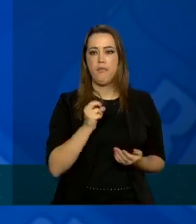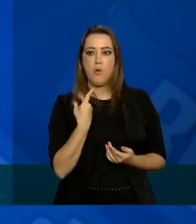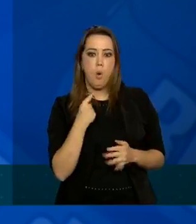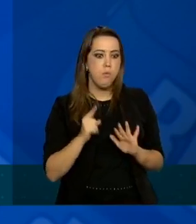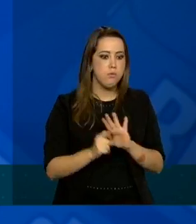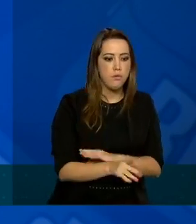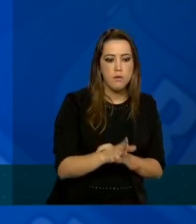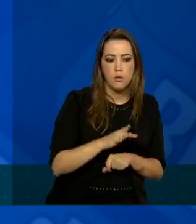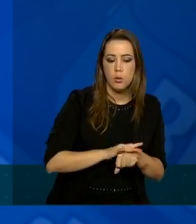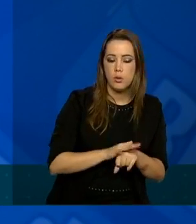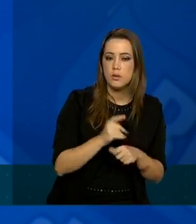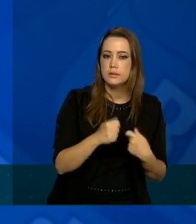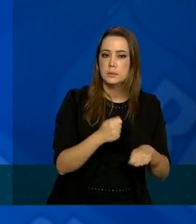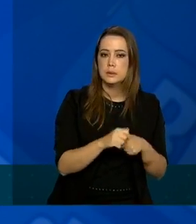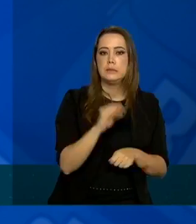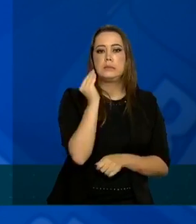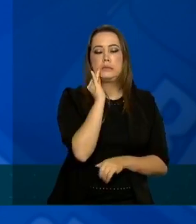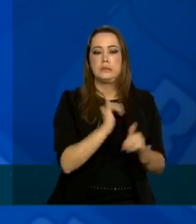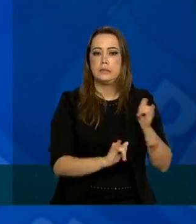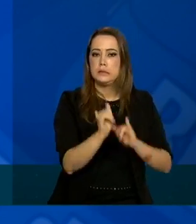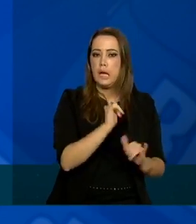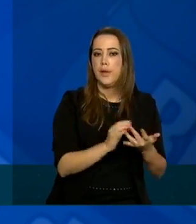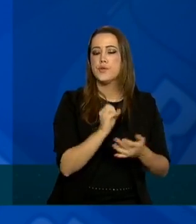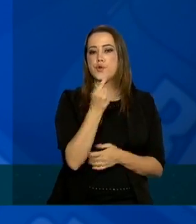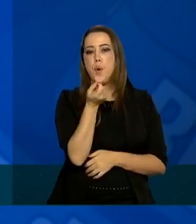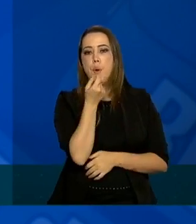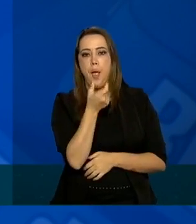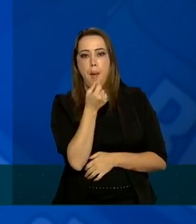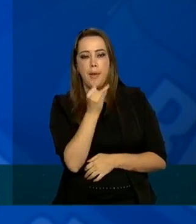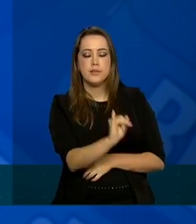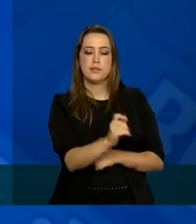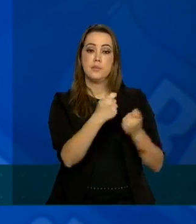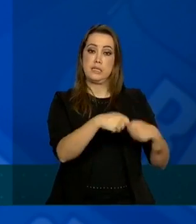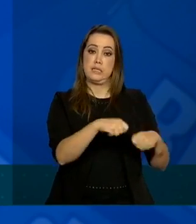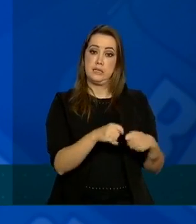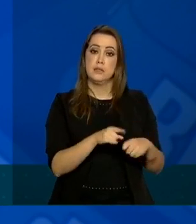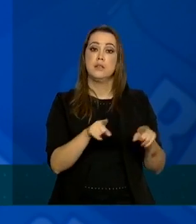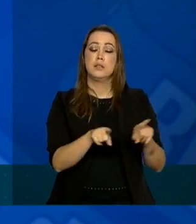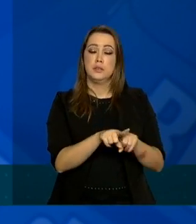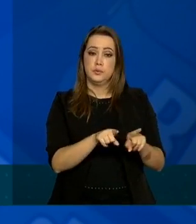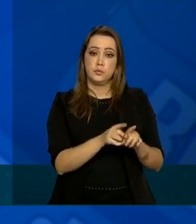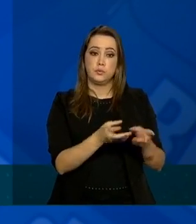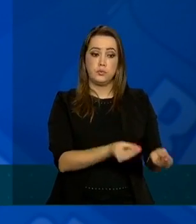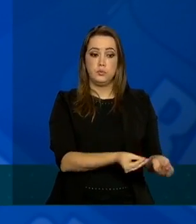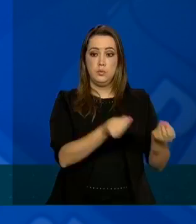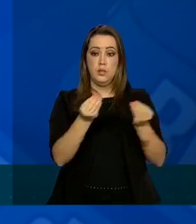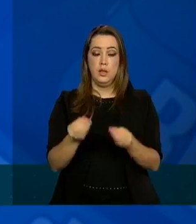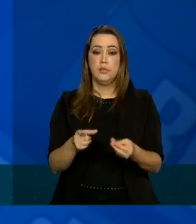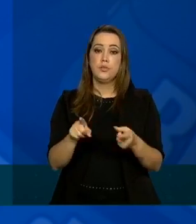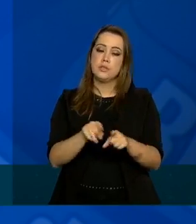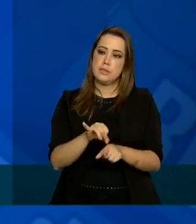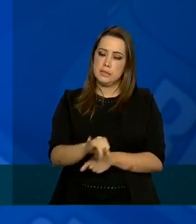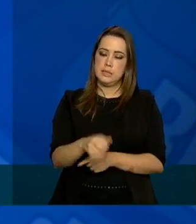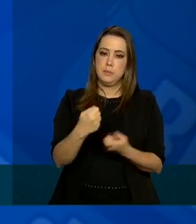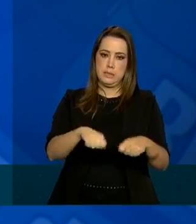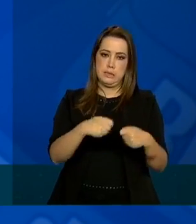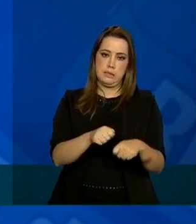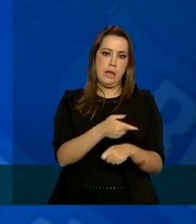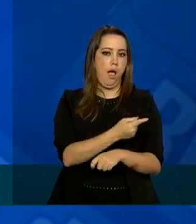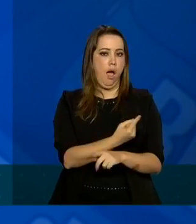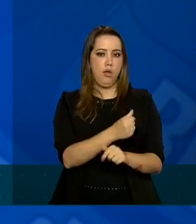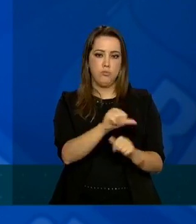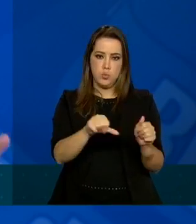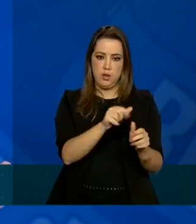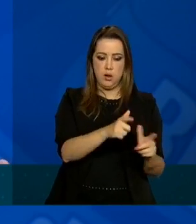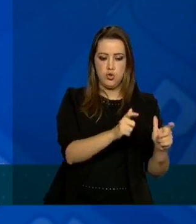identificar a necessidade de testes ou medicações caso necessário e de encaminhamentos também se for o caso